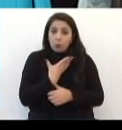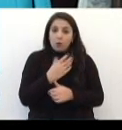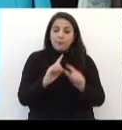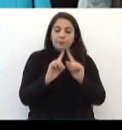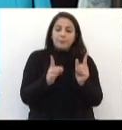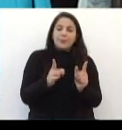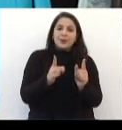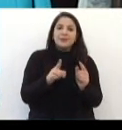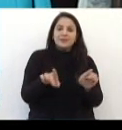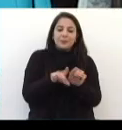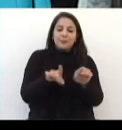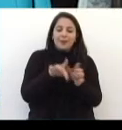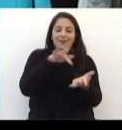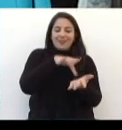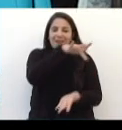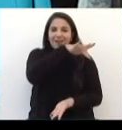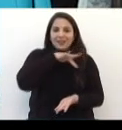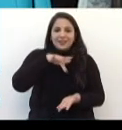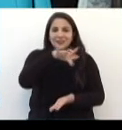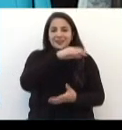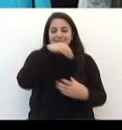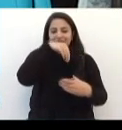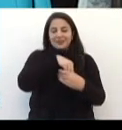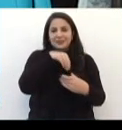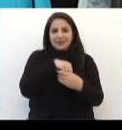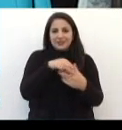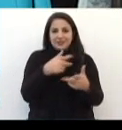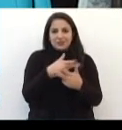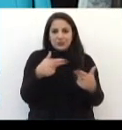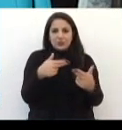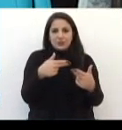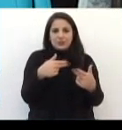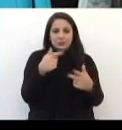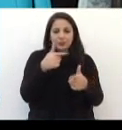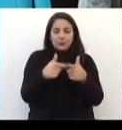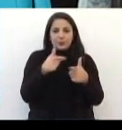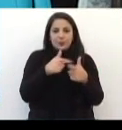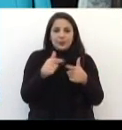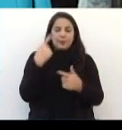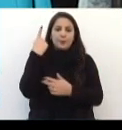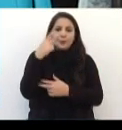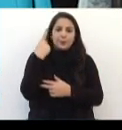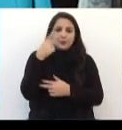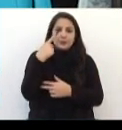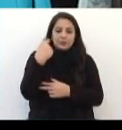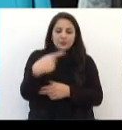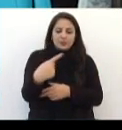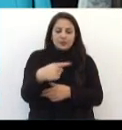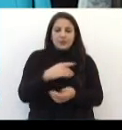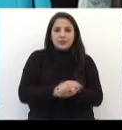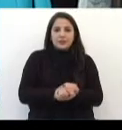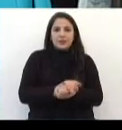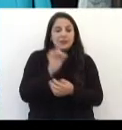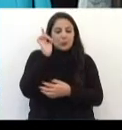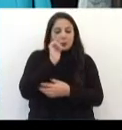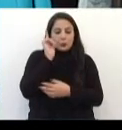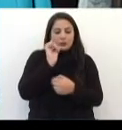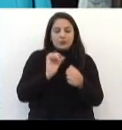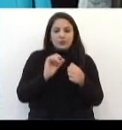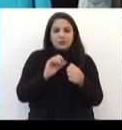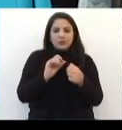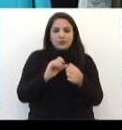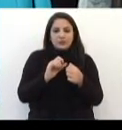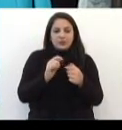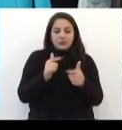na verdade, mas também realista dentro desse cenário que nós temos de crise política no país e que não nos permite fazer uma